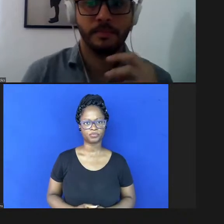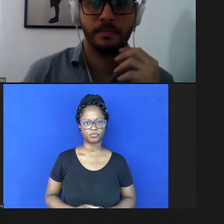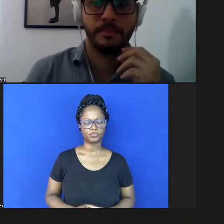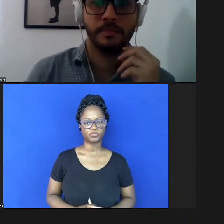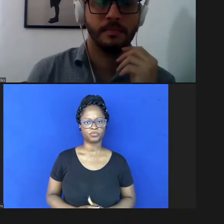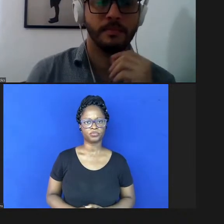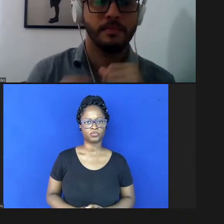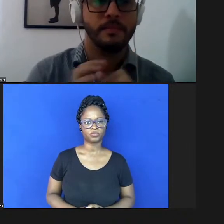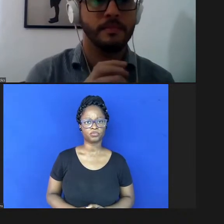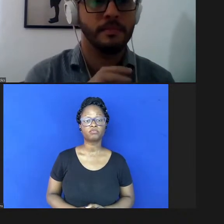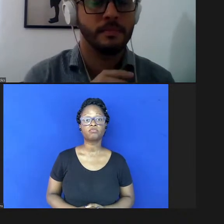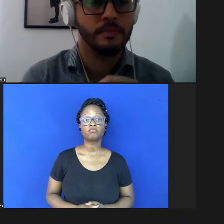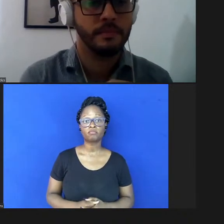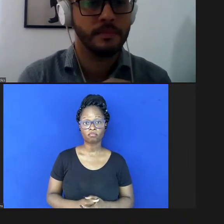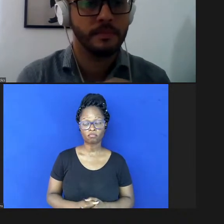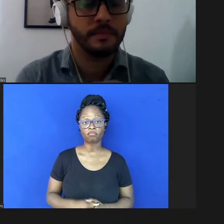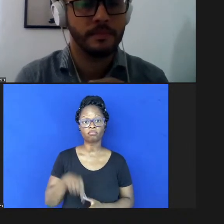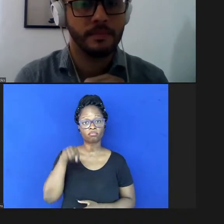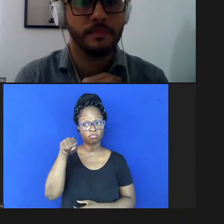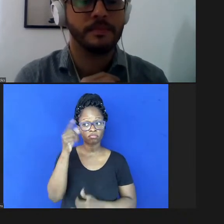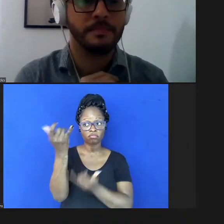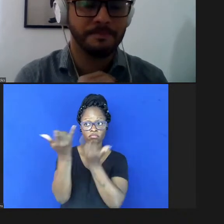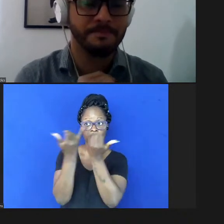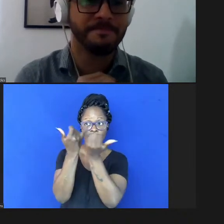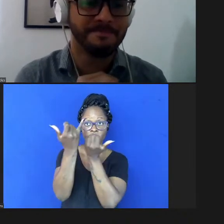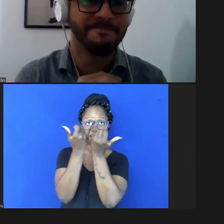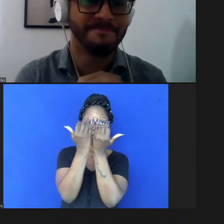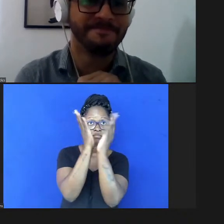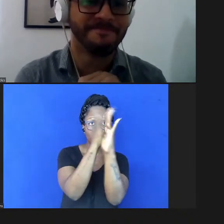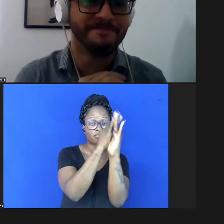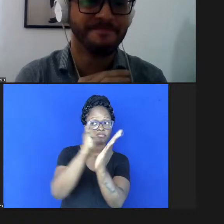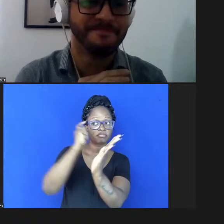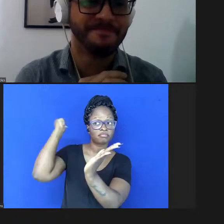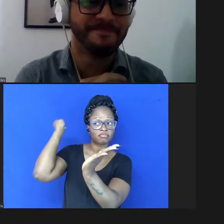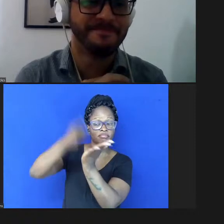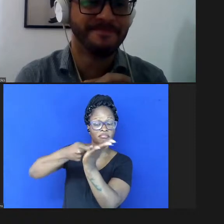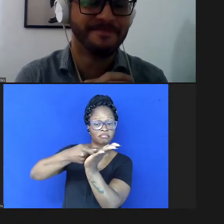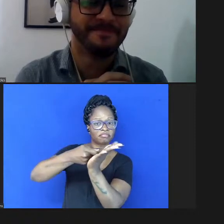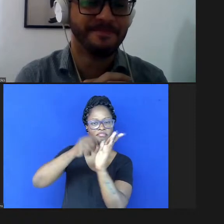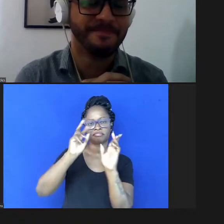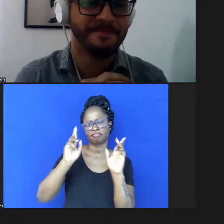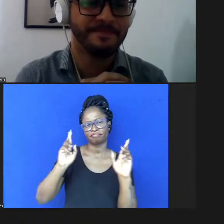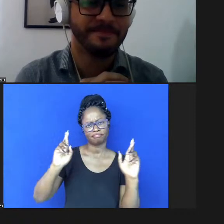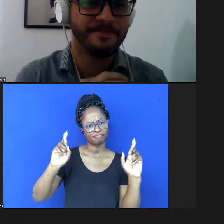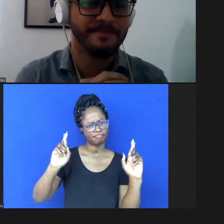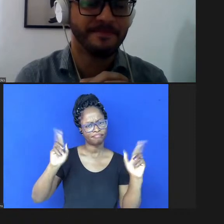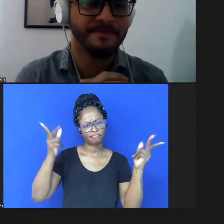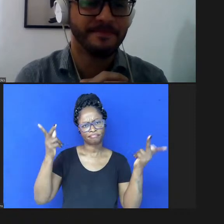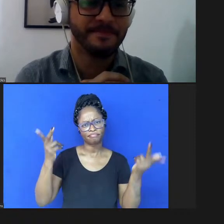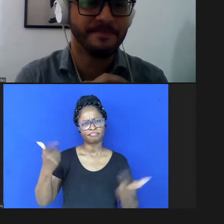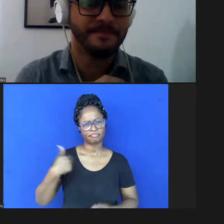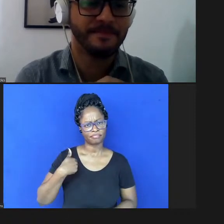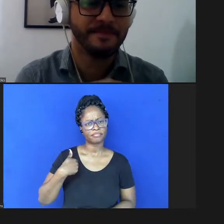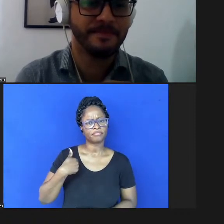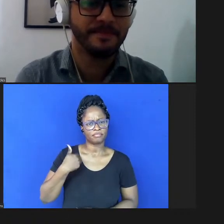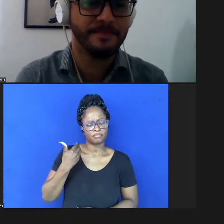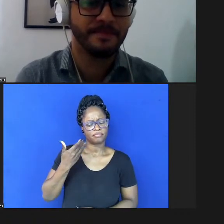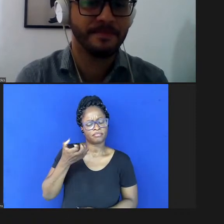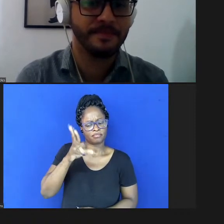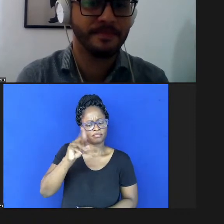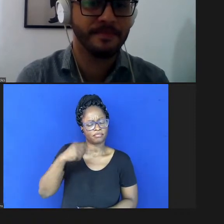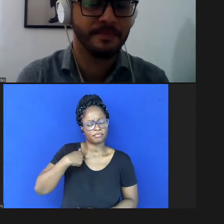é um acesso aberto pago o que é muito diferente e é claro que eu entendo que